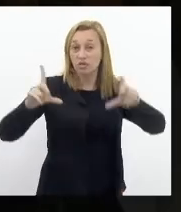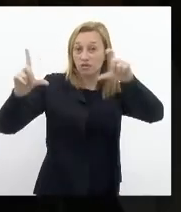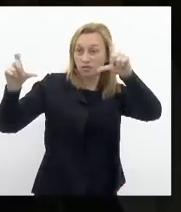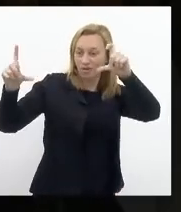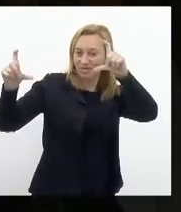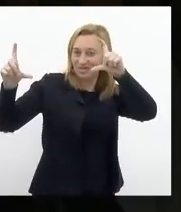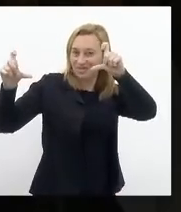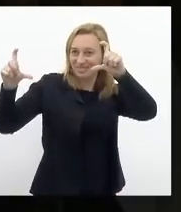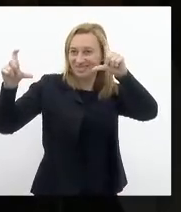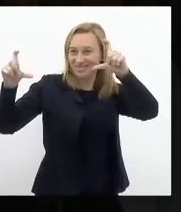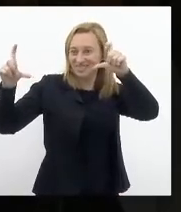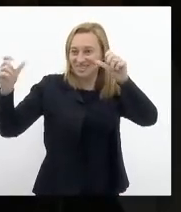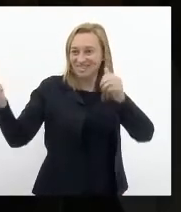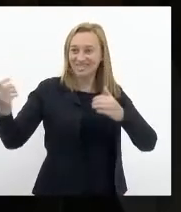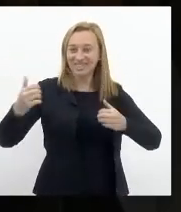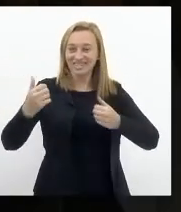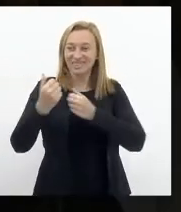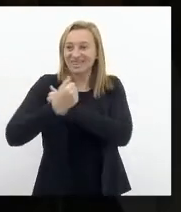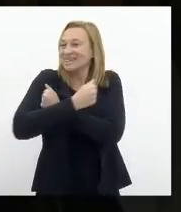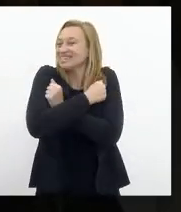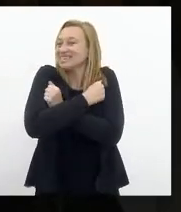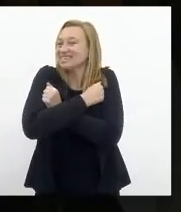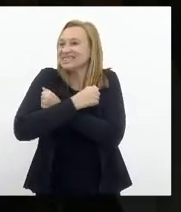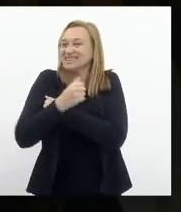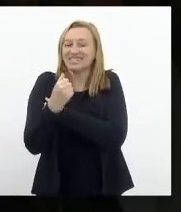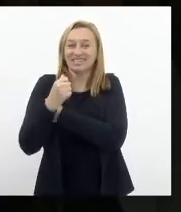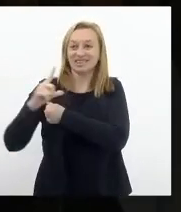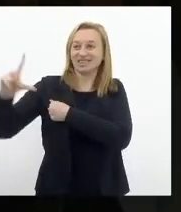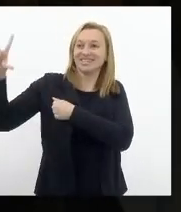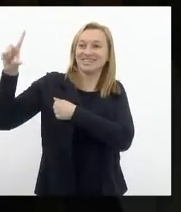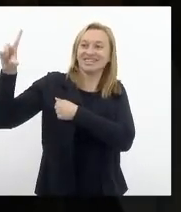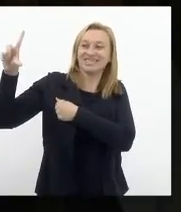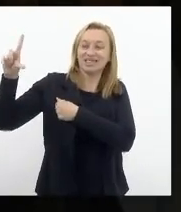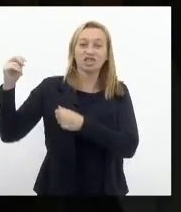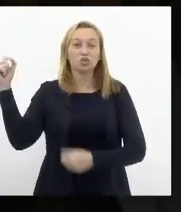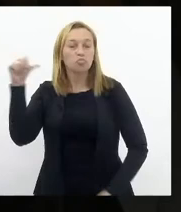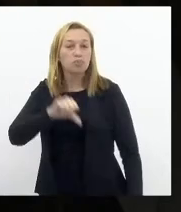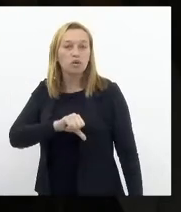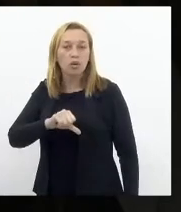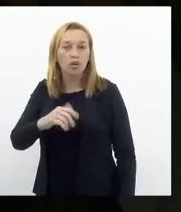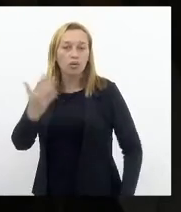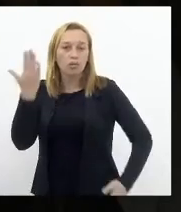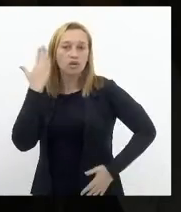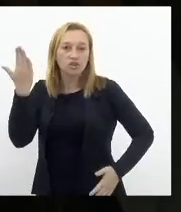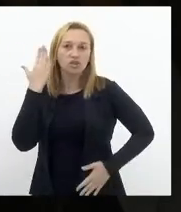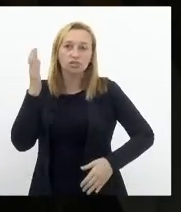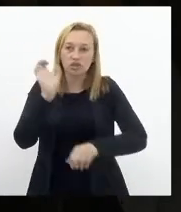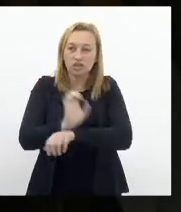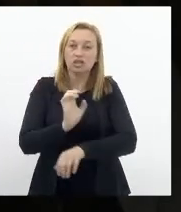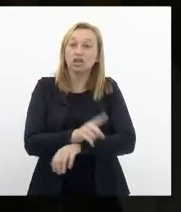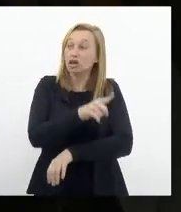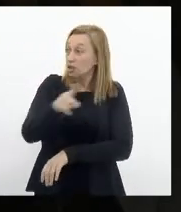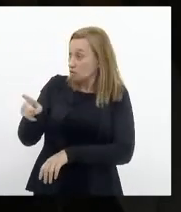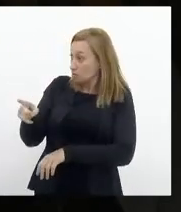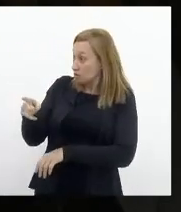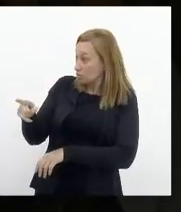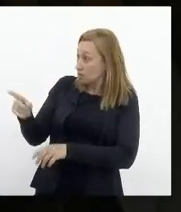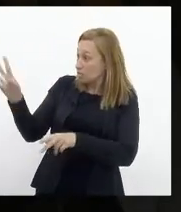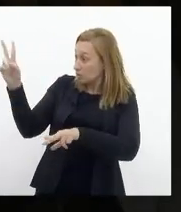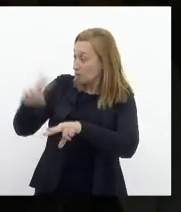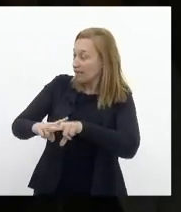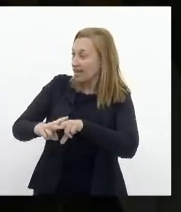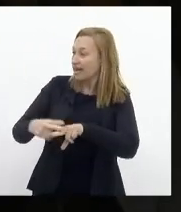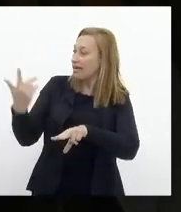fotografias abraçados do lado dos piores fascínoras desse Estado que os senhores prendem e eles